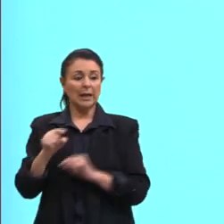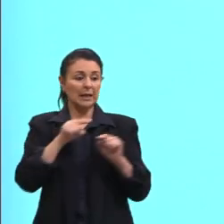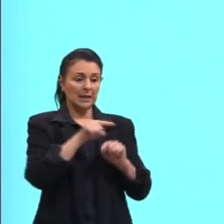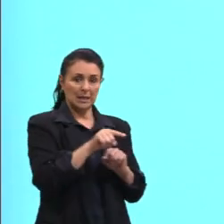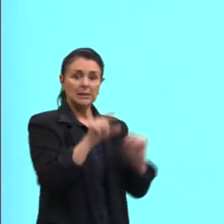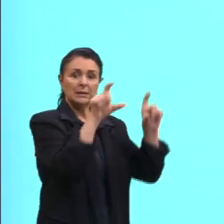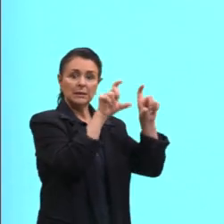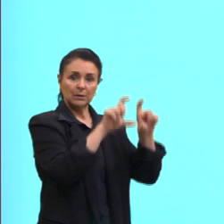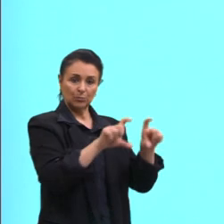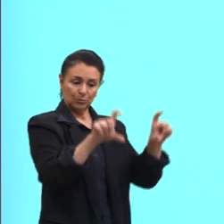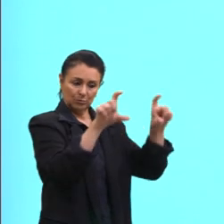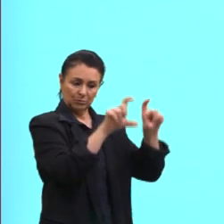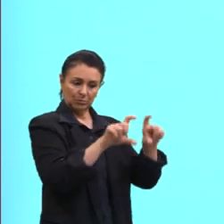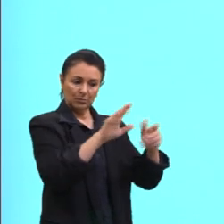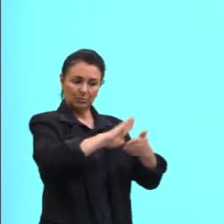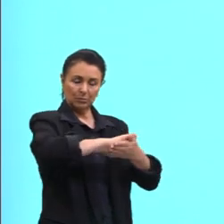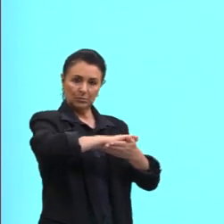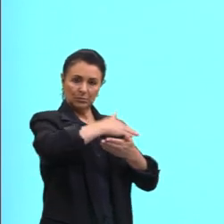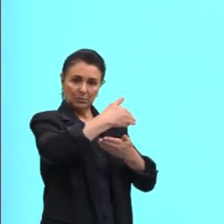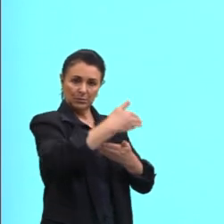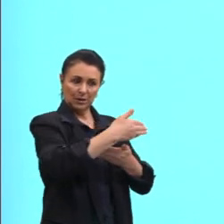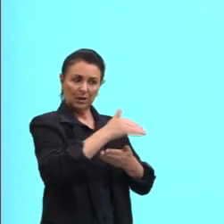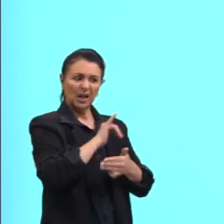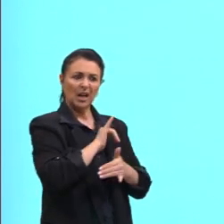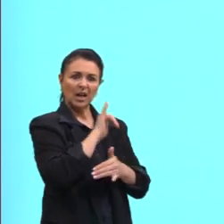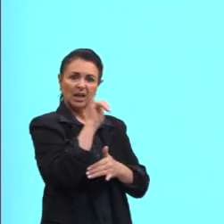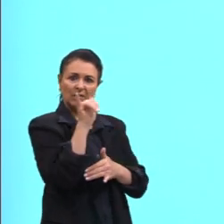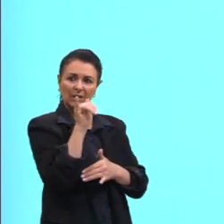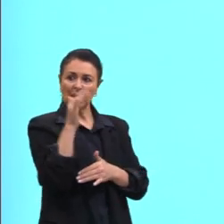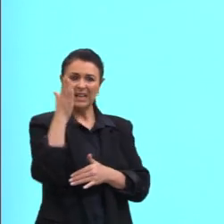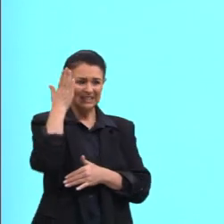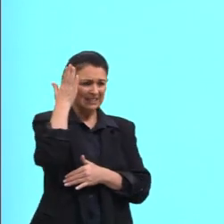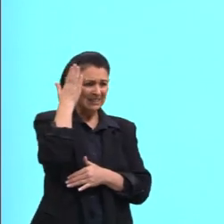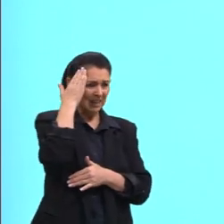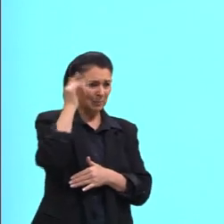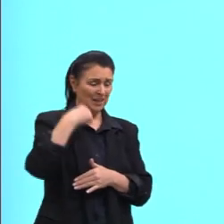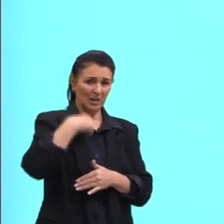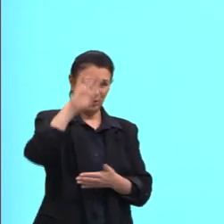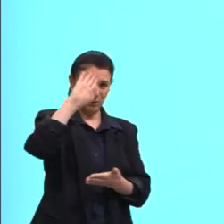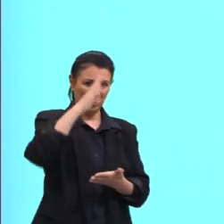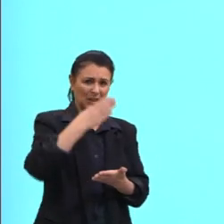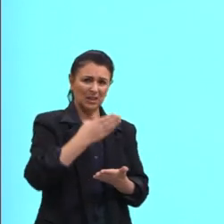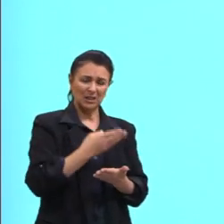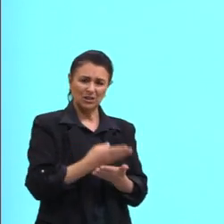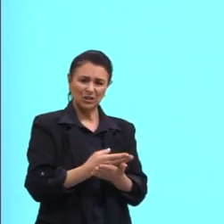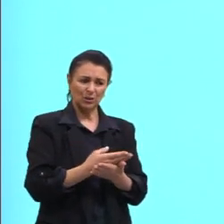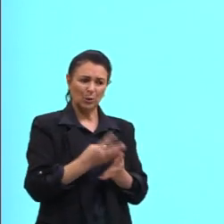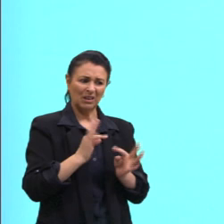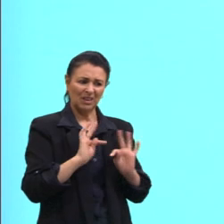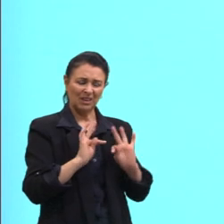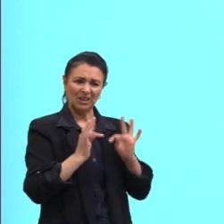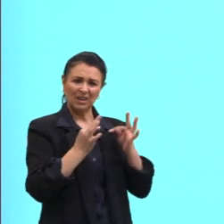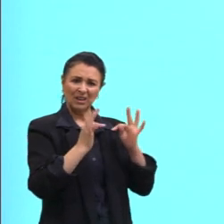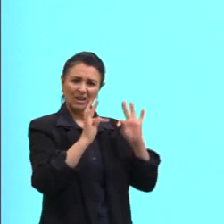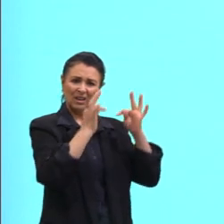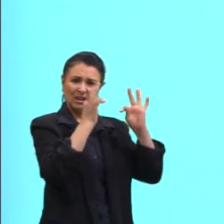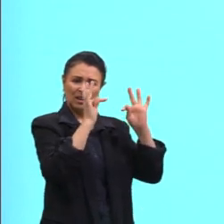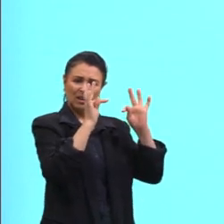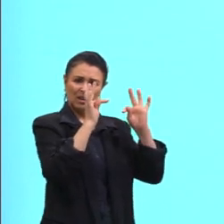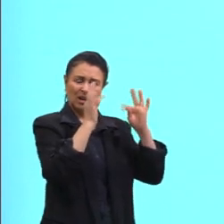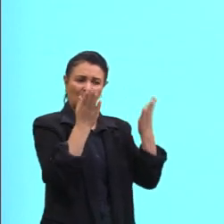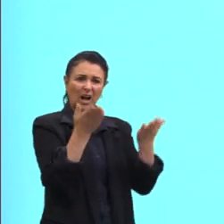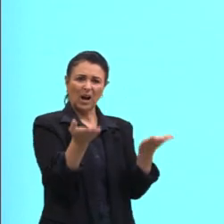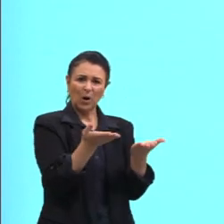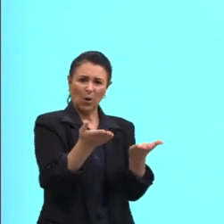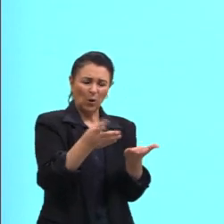seu notebook, ele fala assim, sabes que creio que tanta tecnologia, tanta era digital,